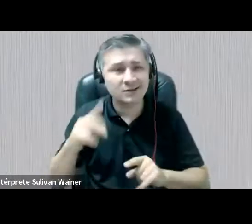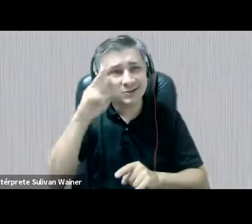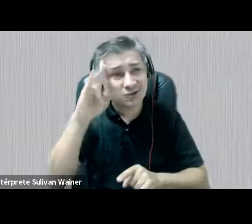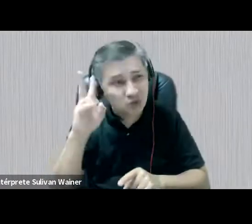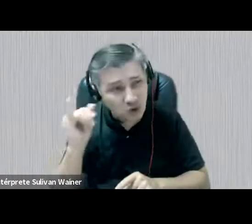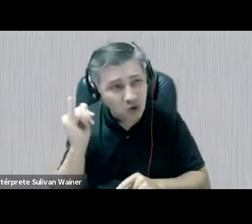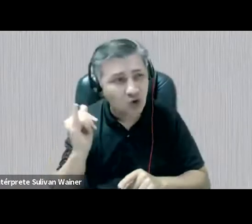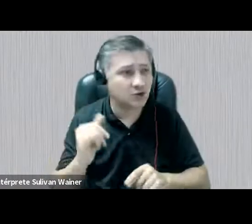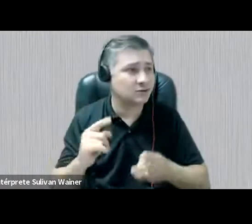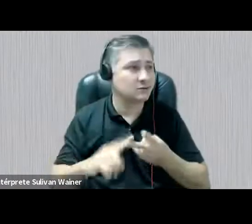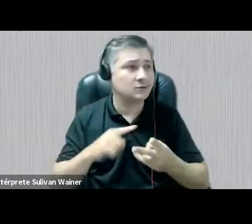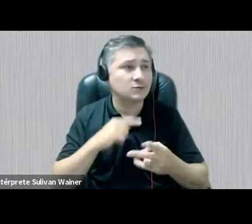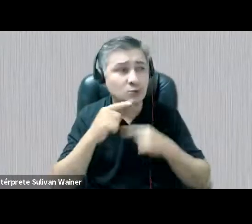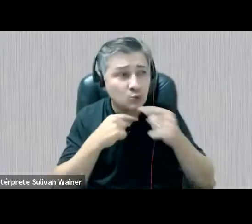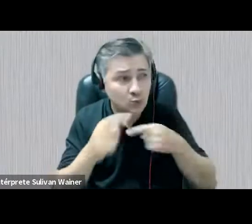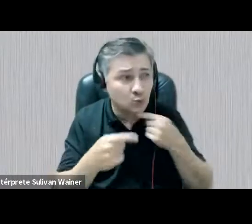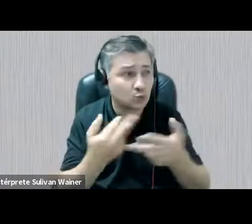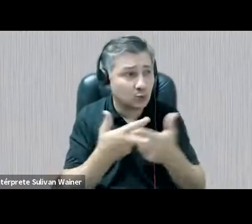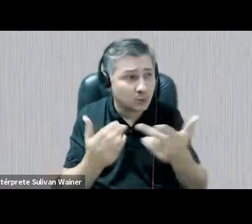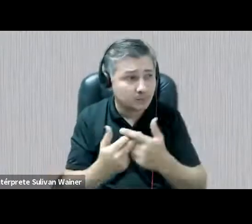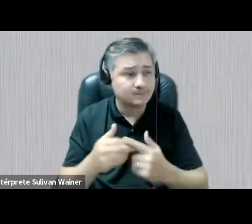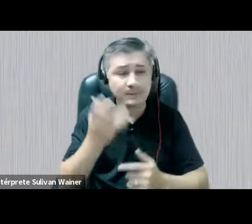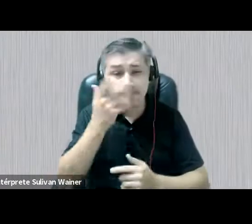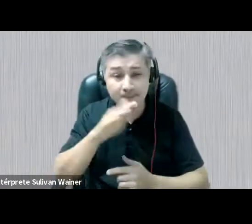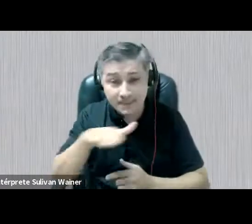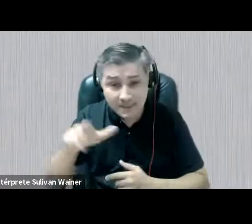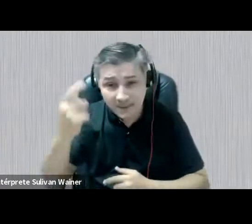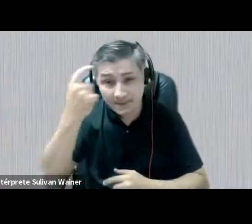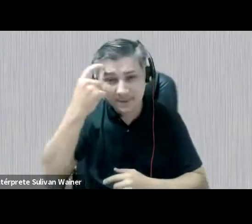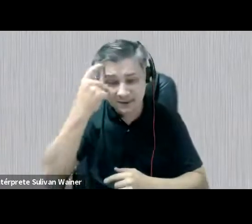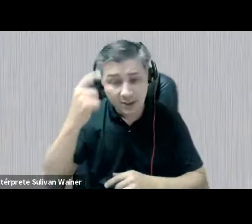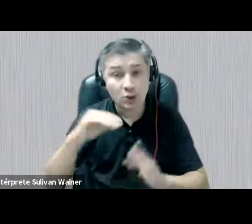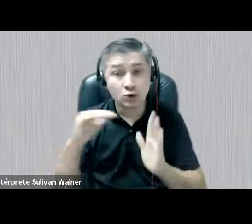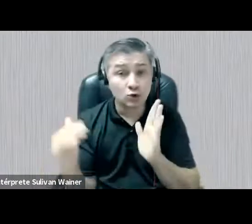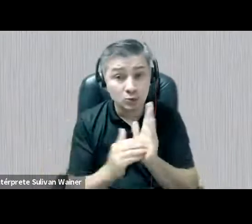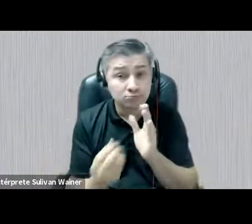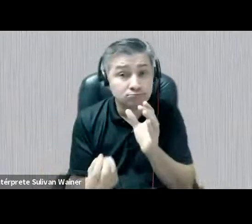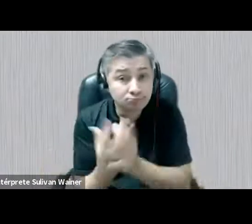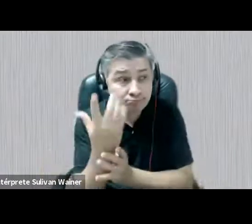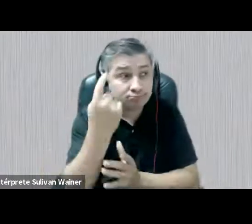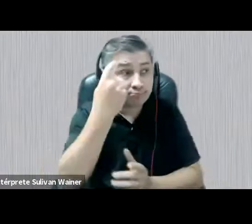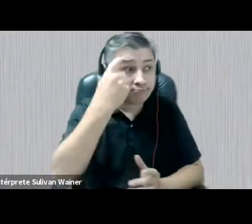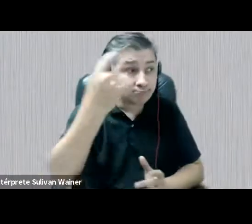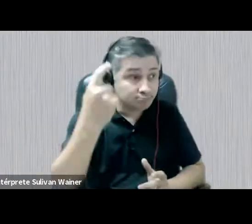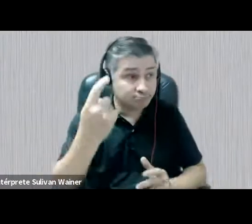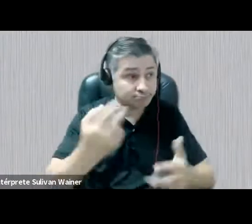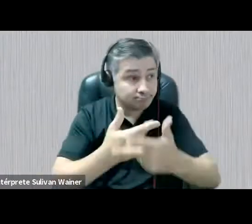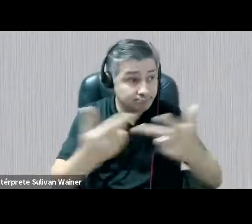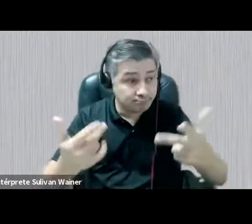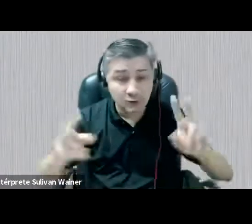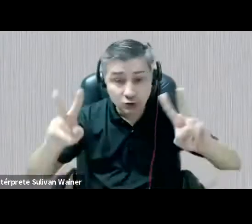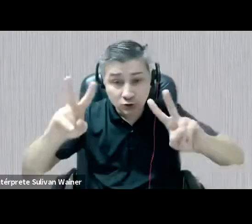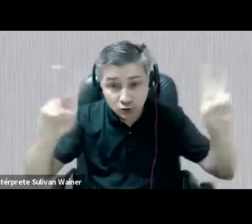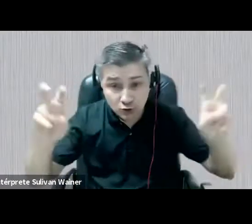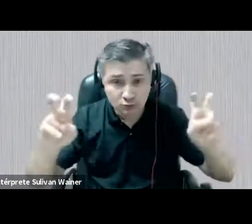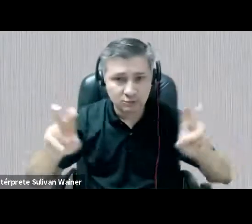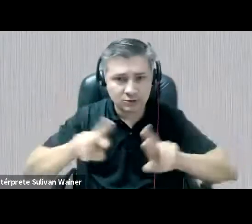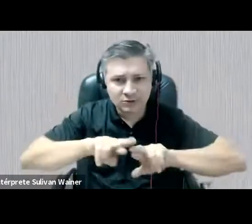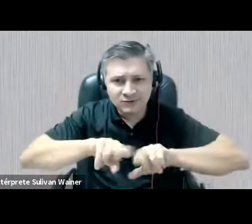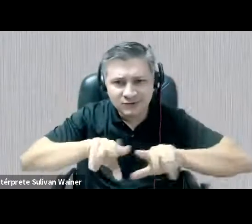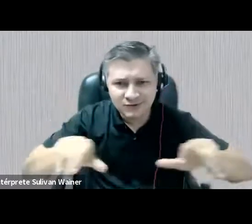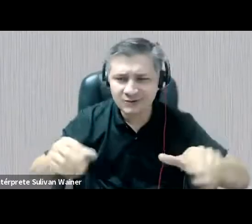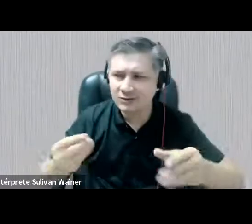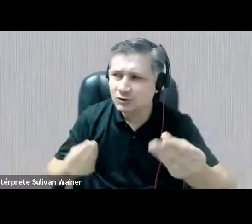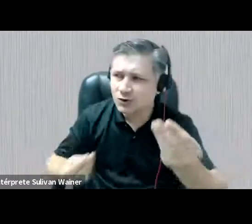suas indagações, ou seja, as elaborações que as crianças têm sobre as suas, as diferenças, né, como elas vão